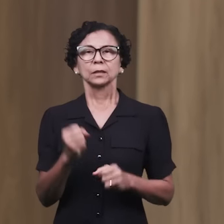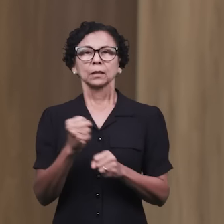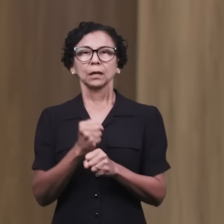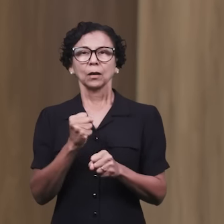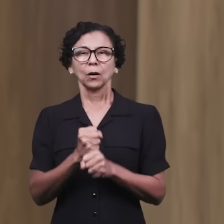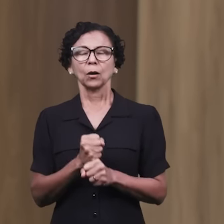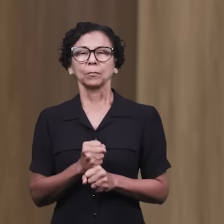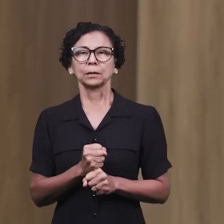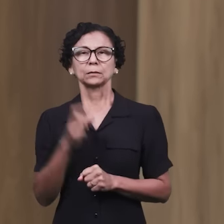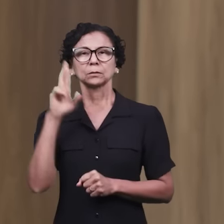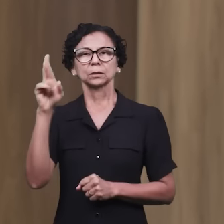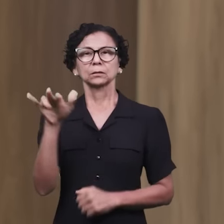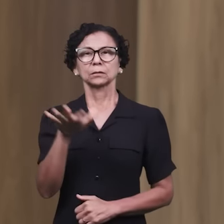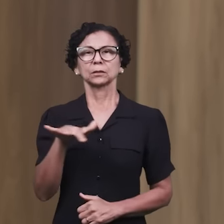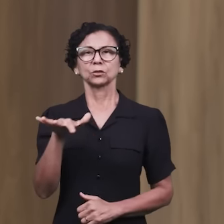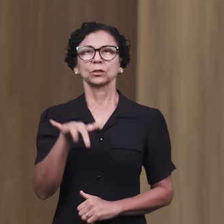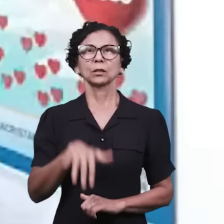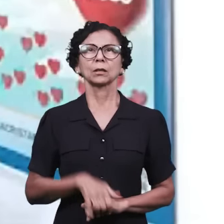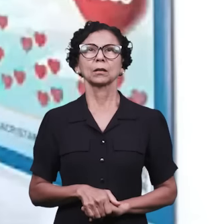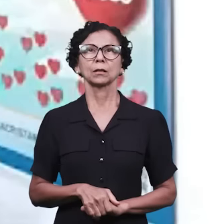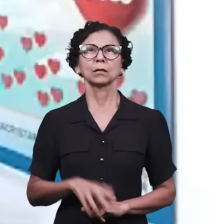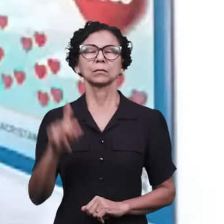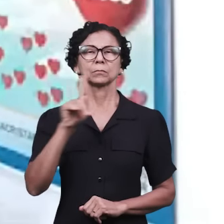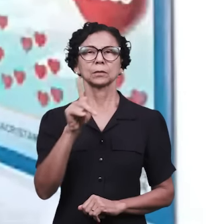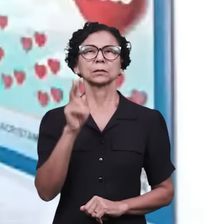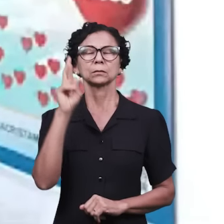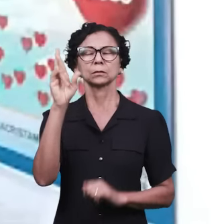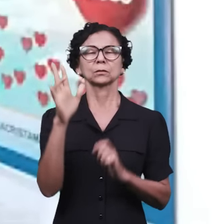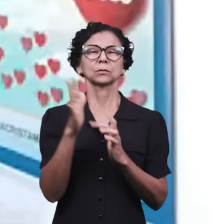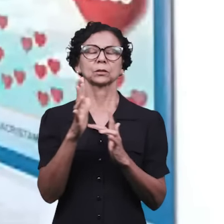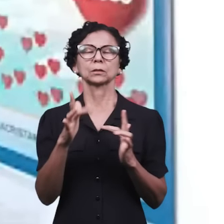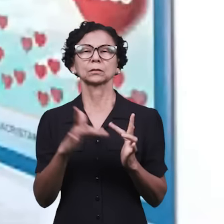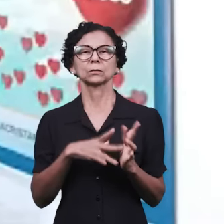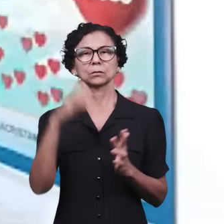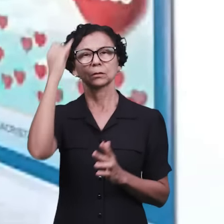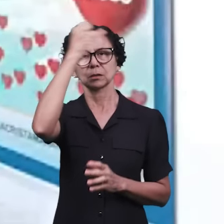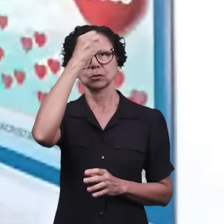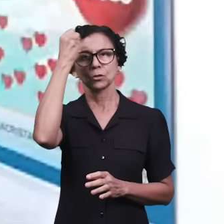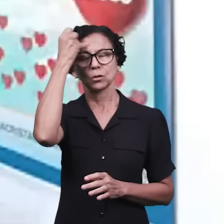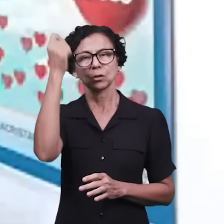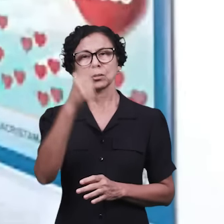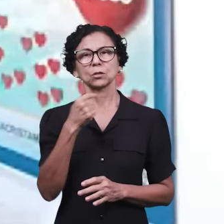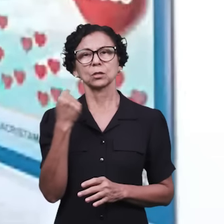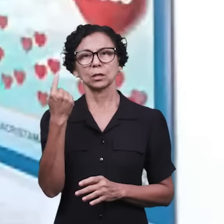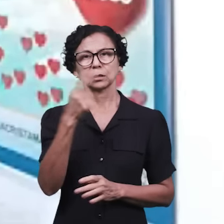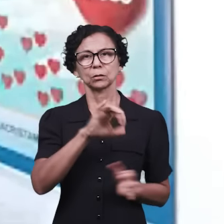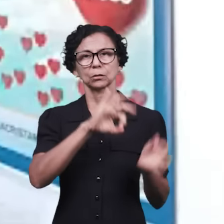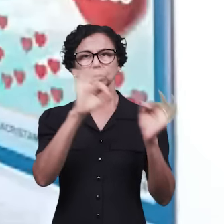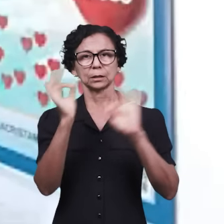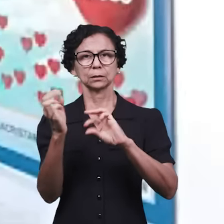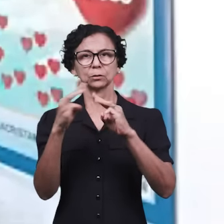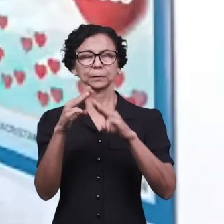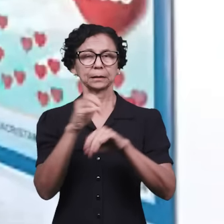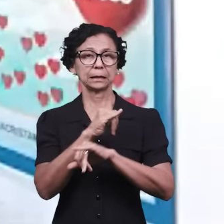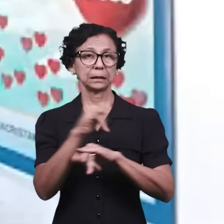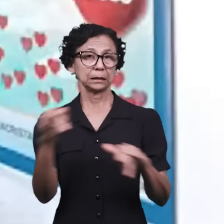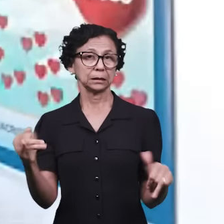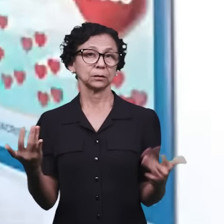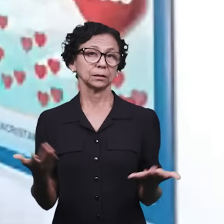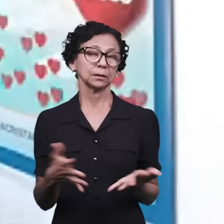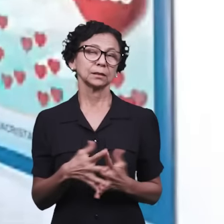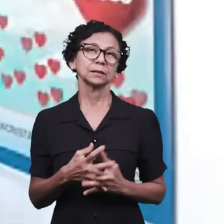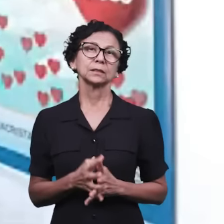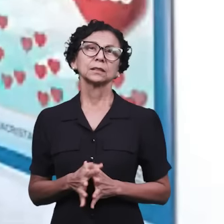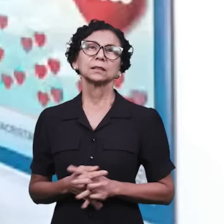obra do Senhor aí na área. Pai de Senhor, meu companheiro! A paz do Senhor, irmão Jorge, e a todos que nos assistem aqui no Manaim News. Nós estamos de